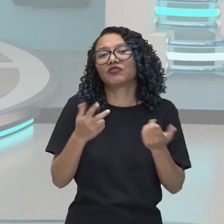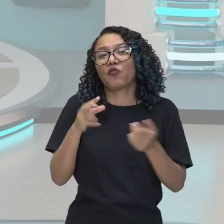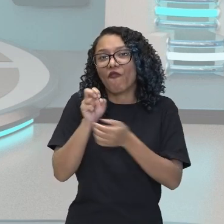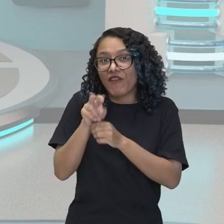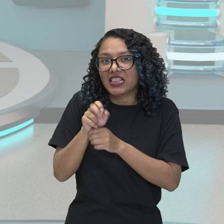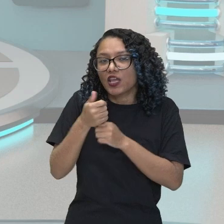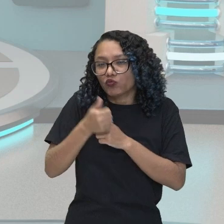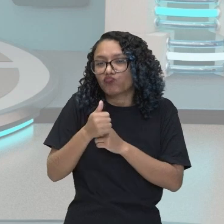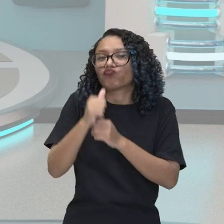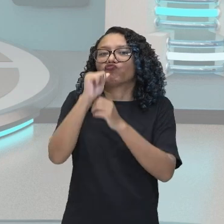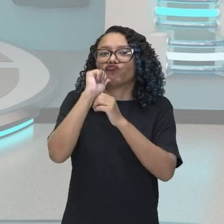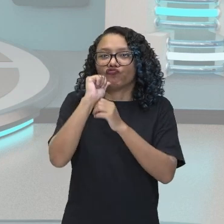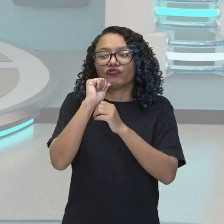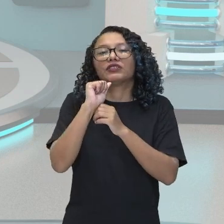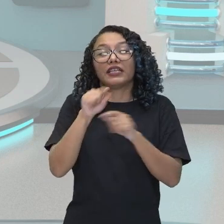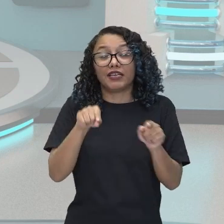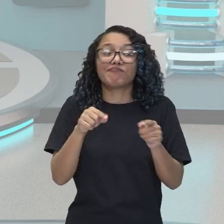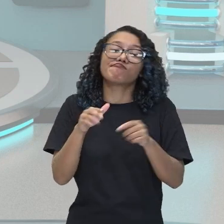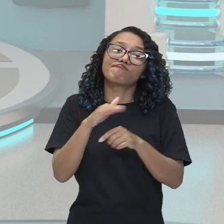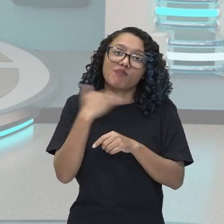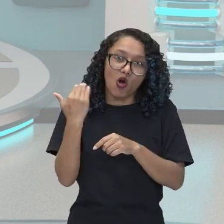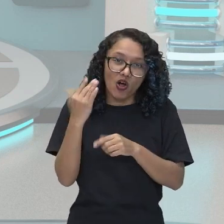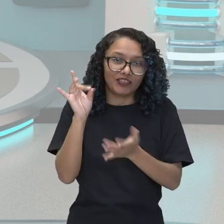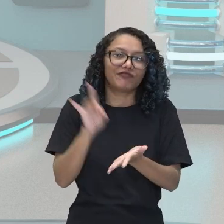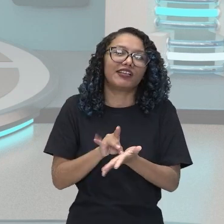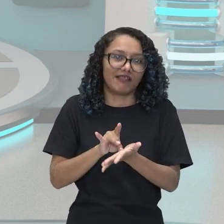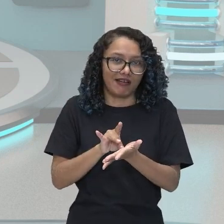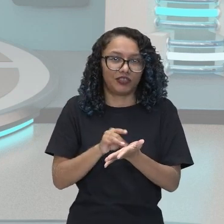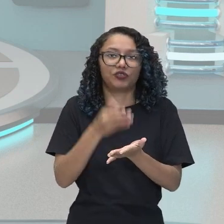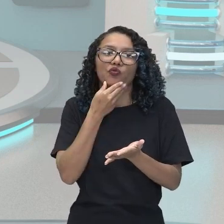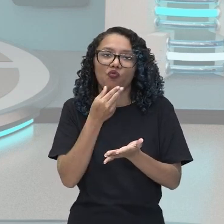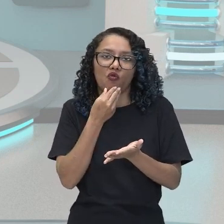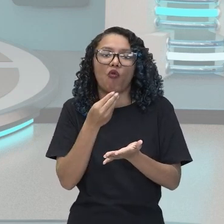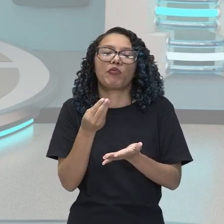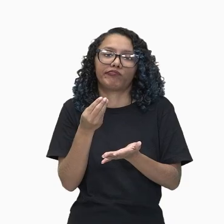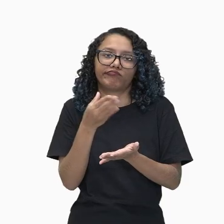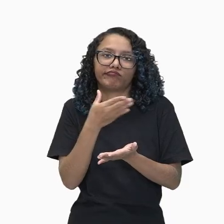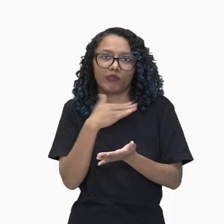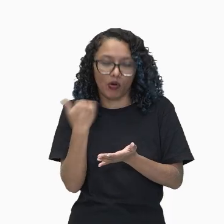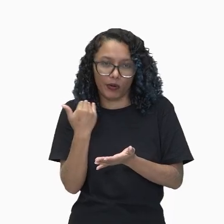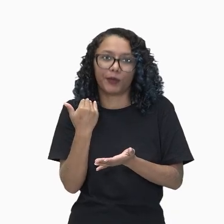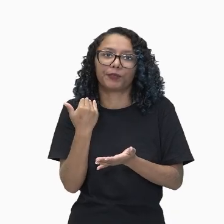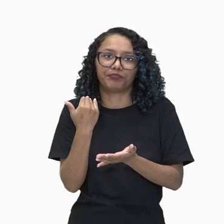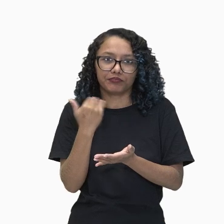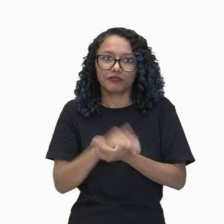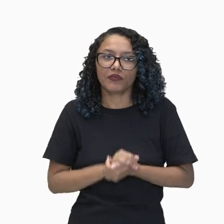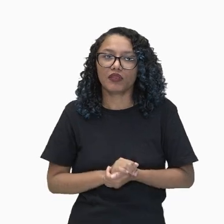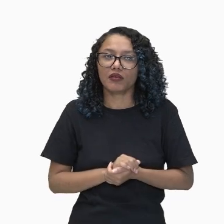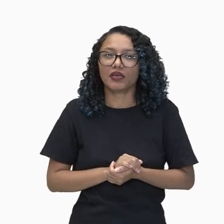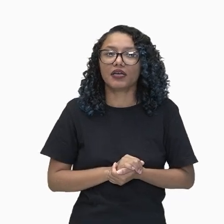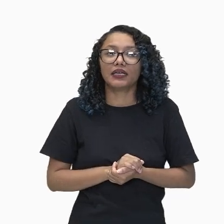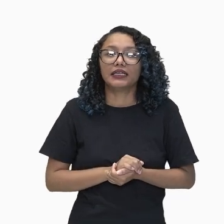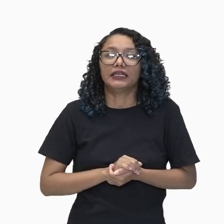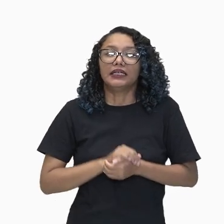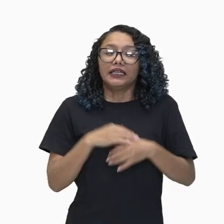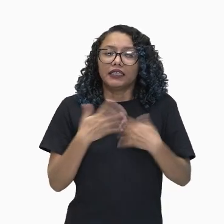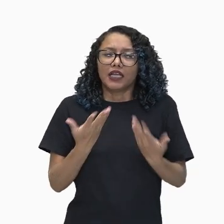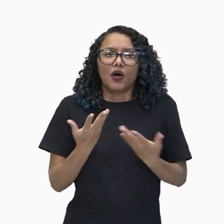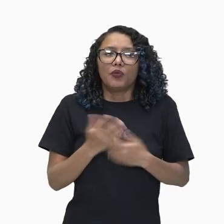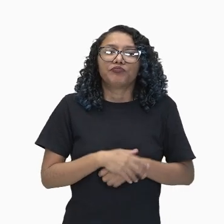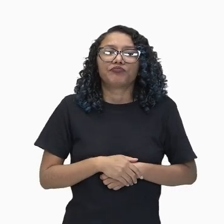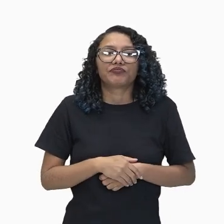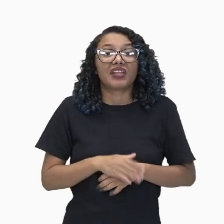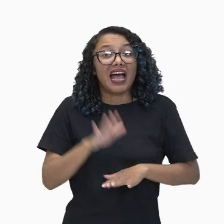drama, isso é uma tragédia. Então, a discordância, como surgiu a